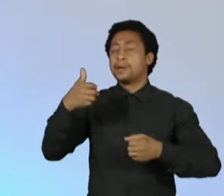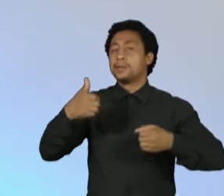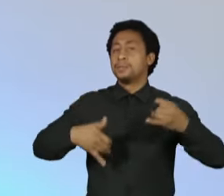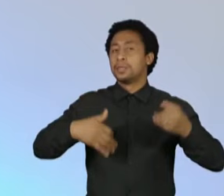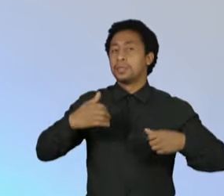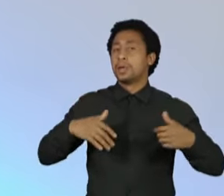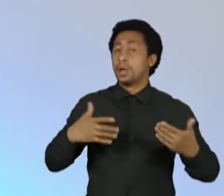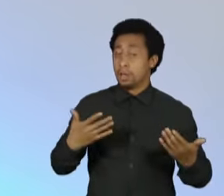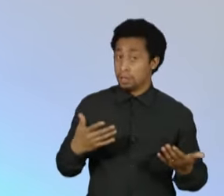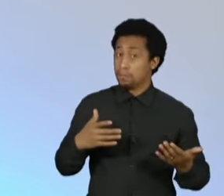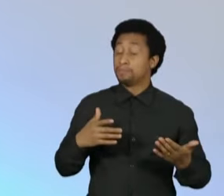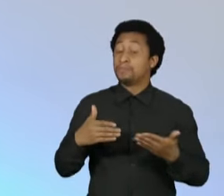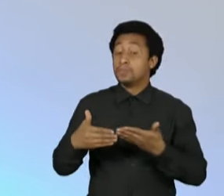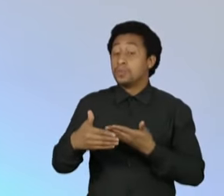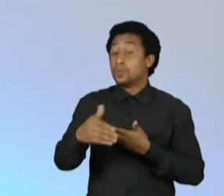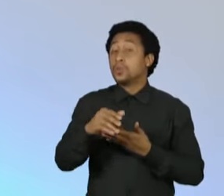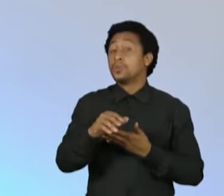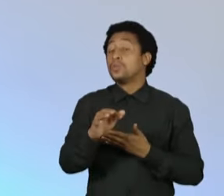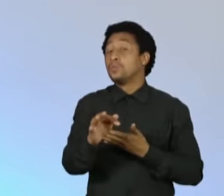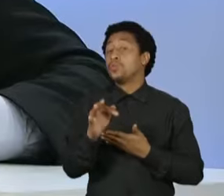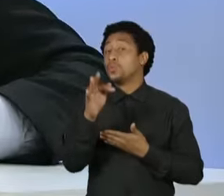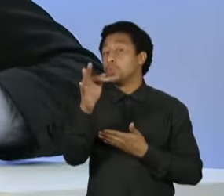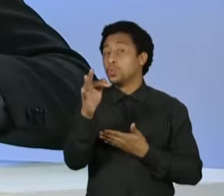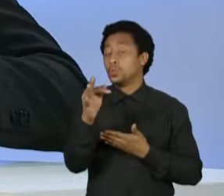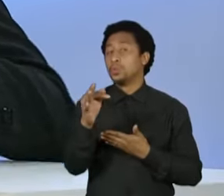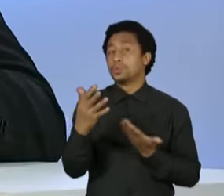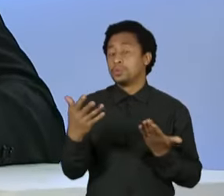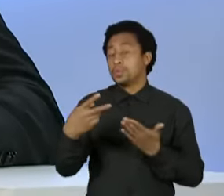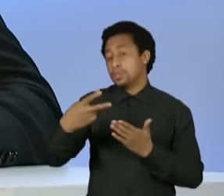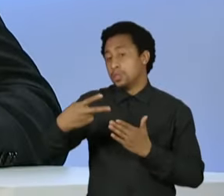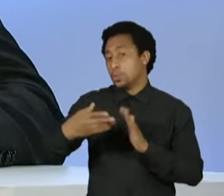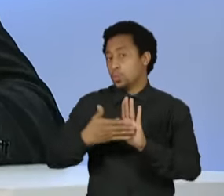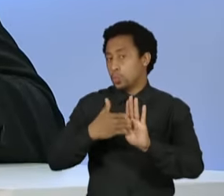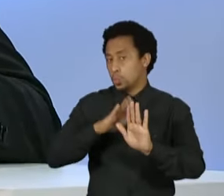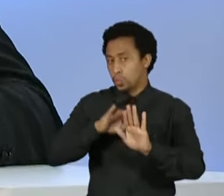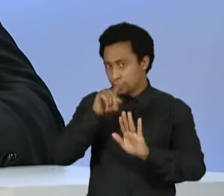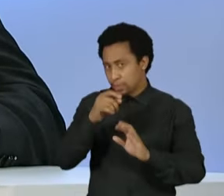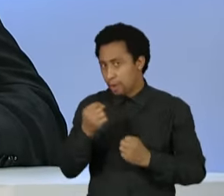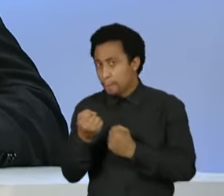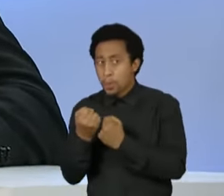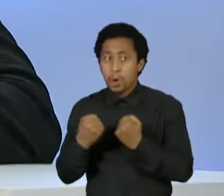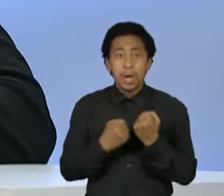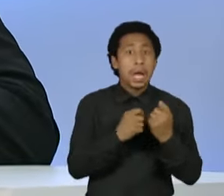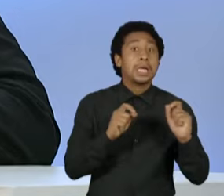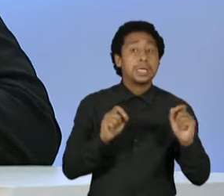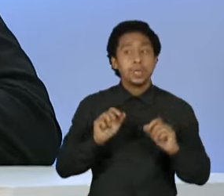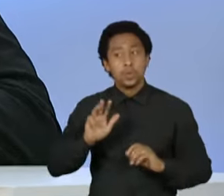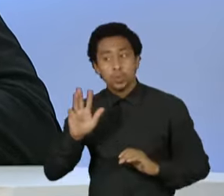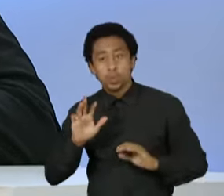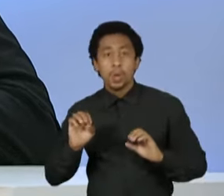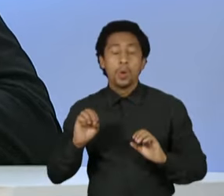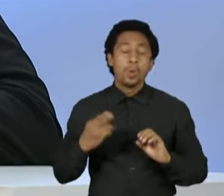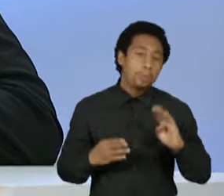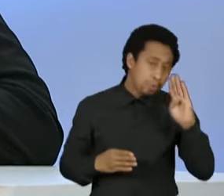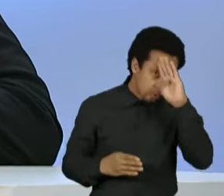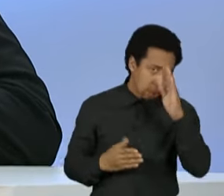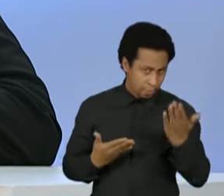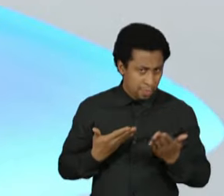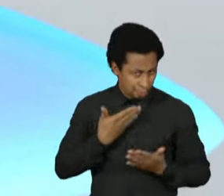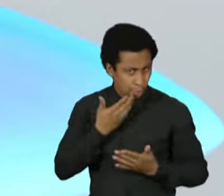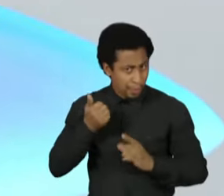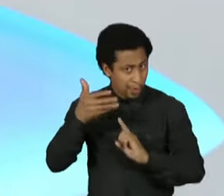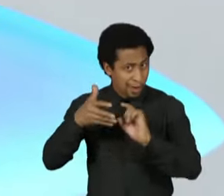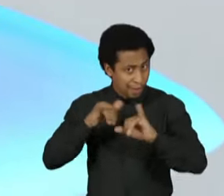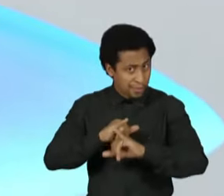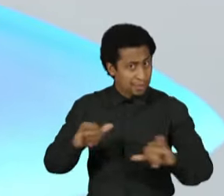polos a senhora achou menos perigoso ou que vai ser, se forem se enfrentar no segundo turno,